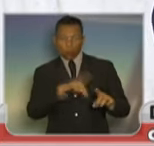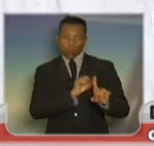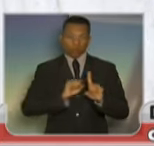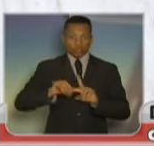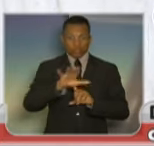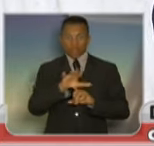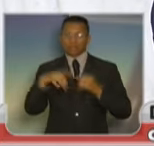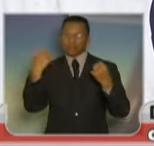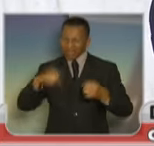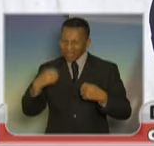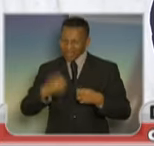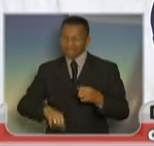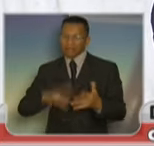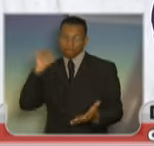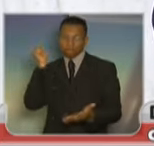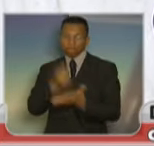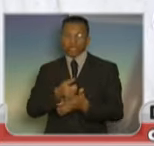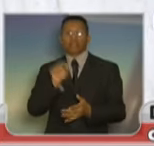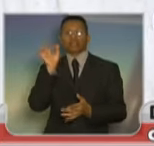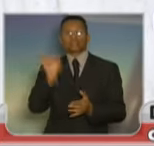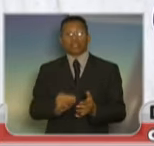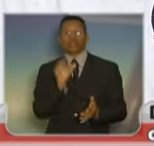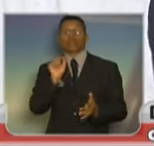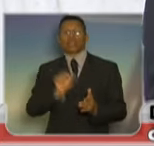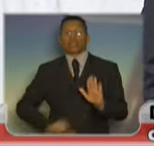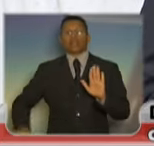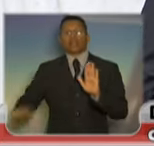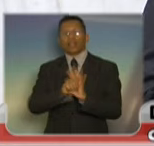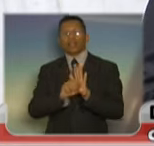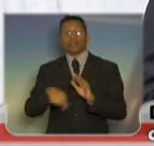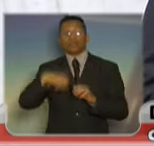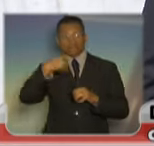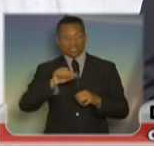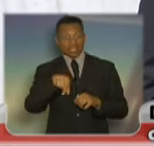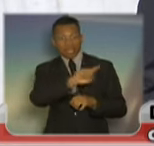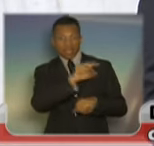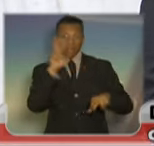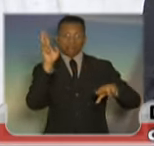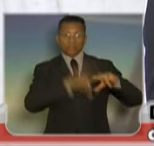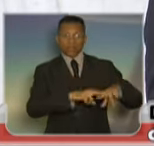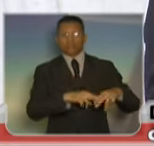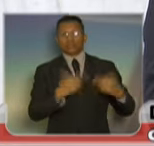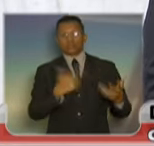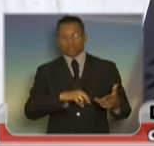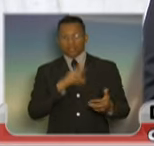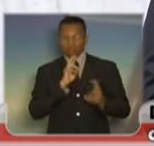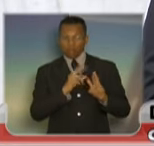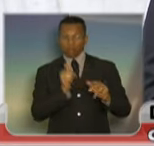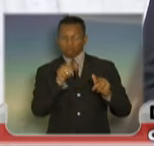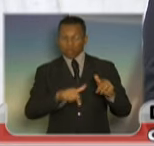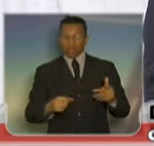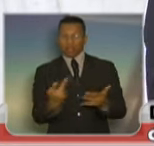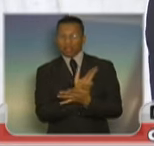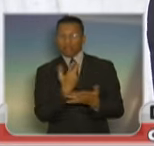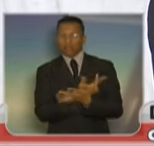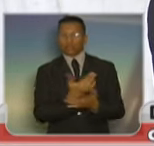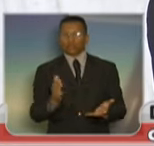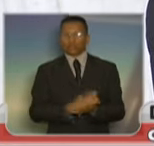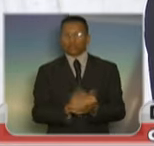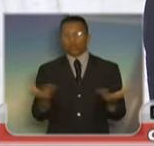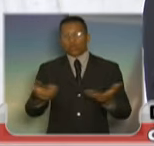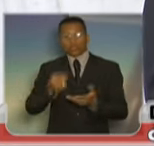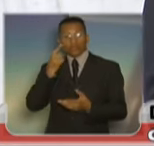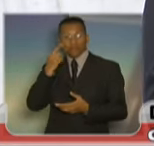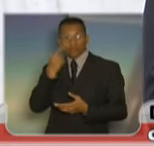pagar o preço, que é o preço da lei, deve ir para a cadeia, deve responder por isso. Hoje eu estava vendo no jornal os dois presos lá do